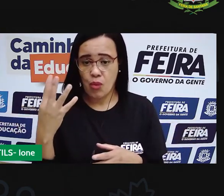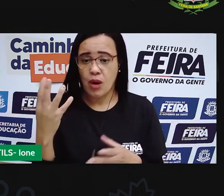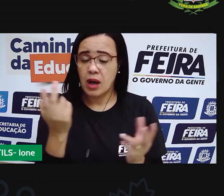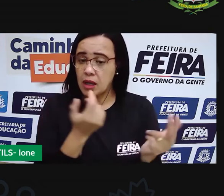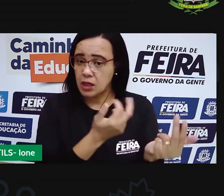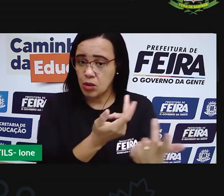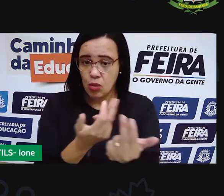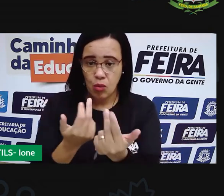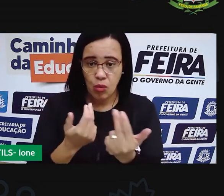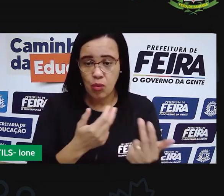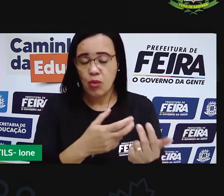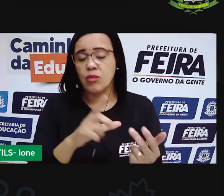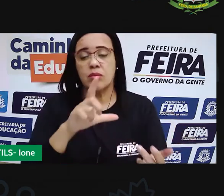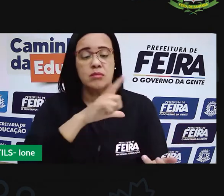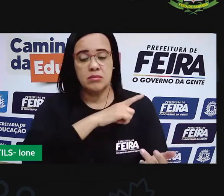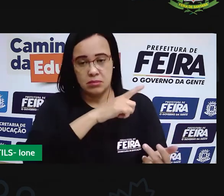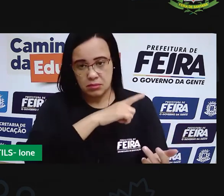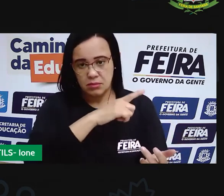quatro lados